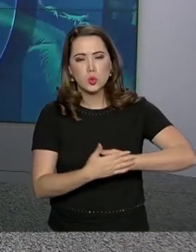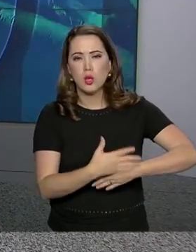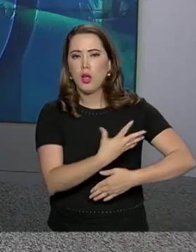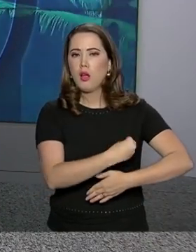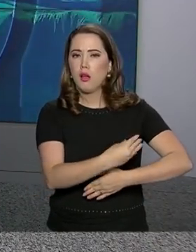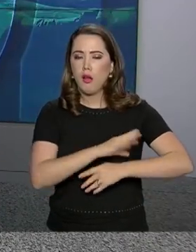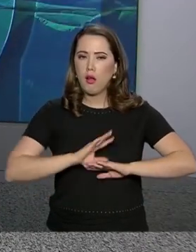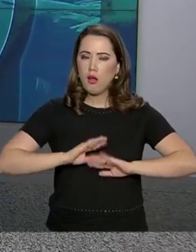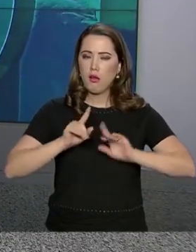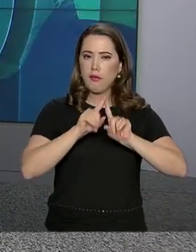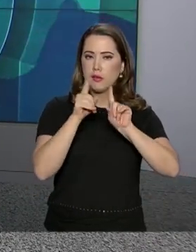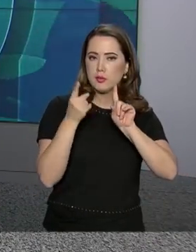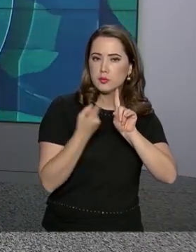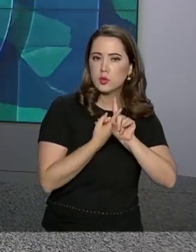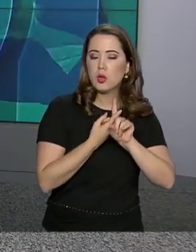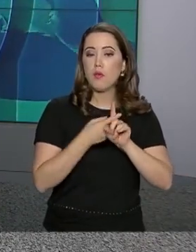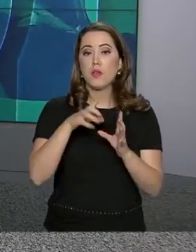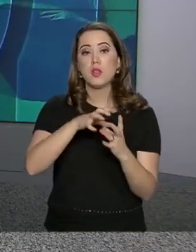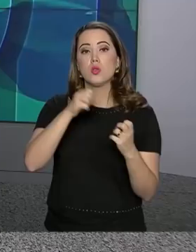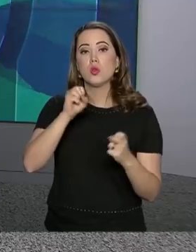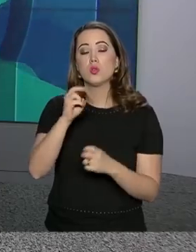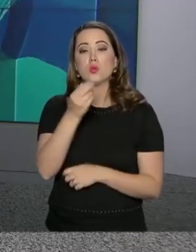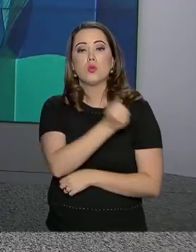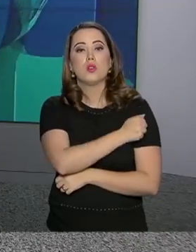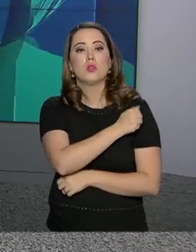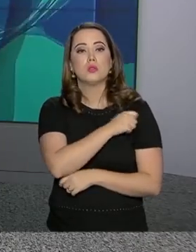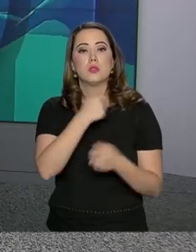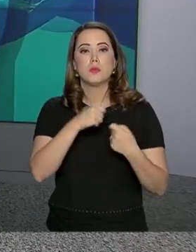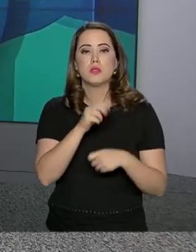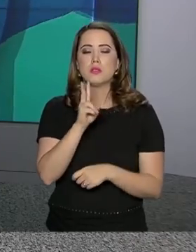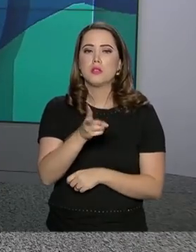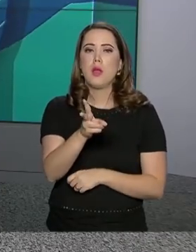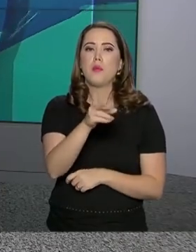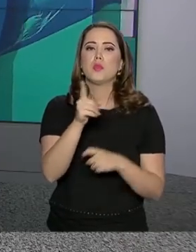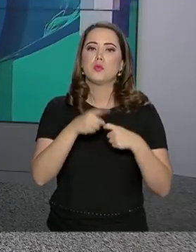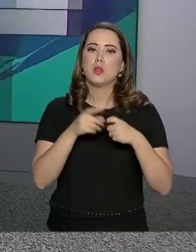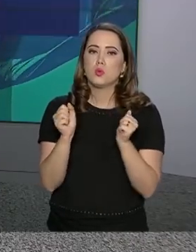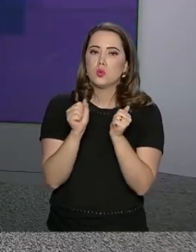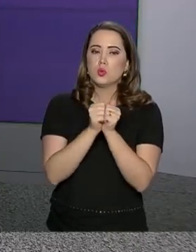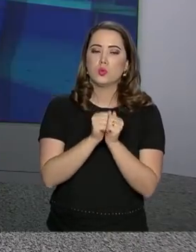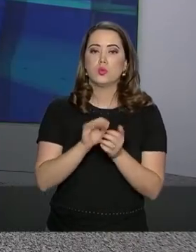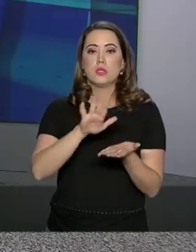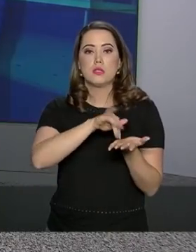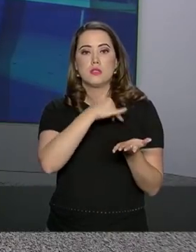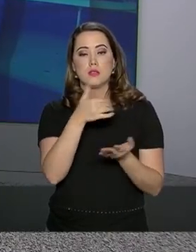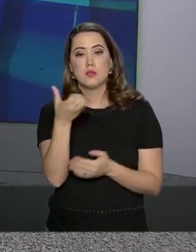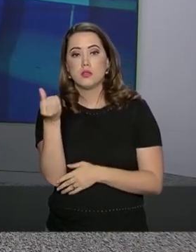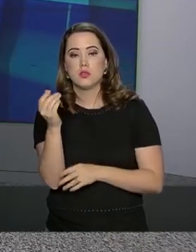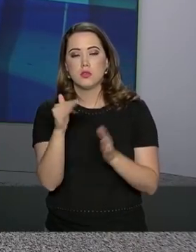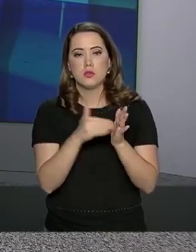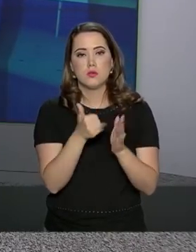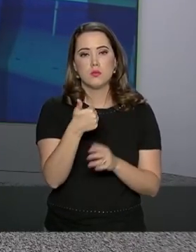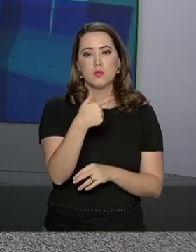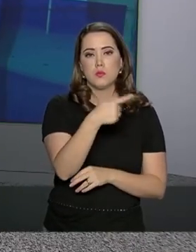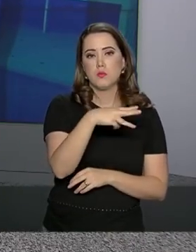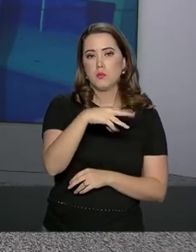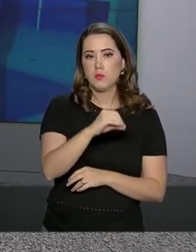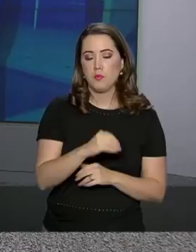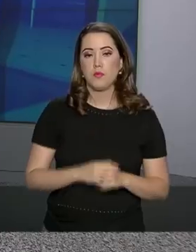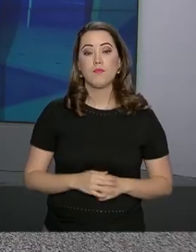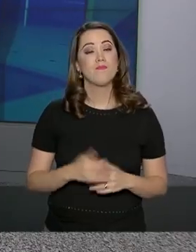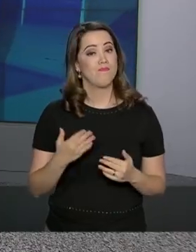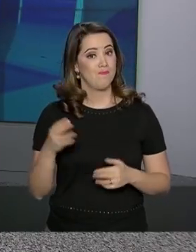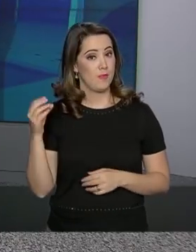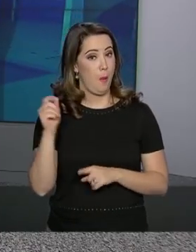amamentação, idosos e alunos que precisam de atendimento médico constante. As inscrições vão de 6 a 17 de maio.